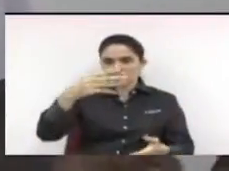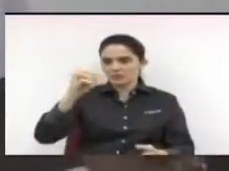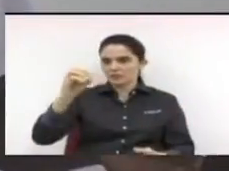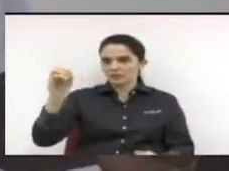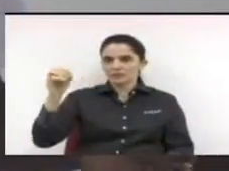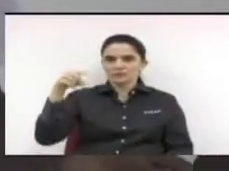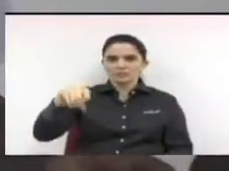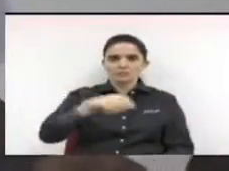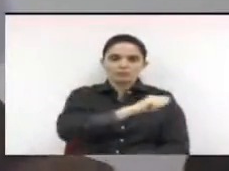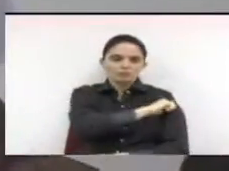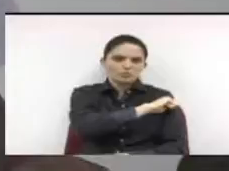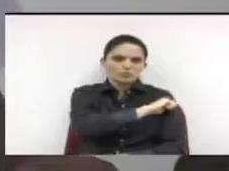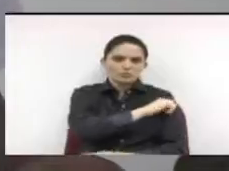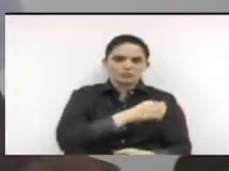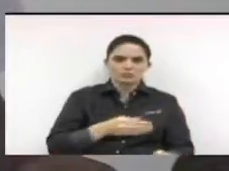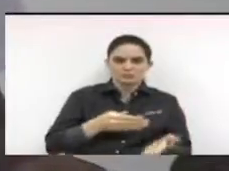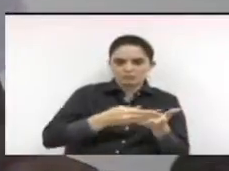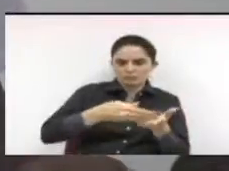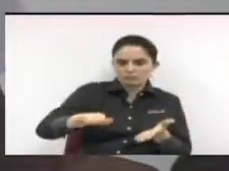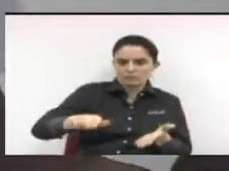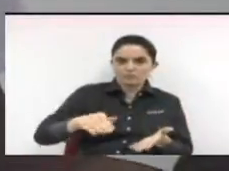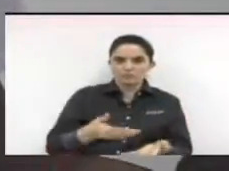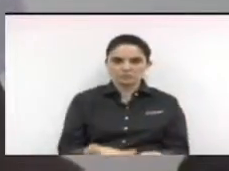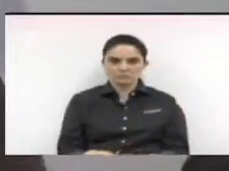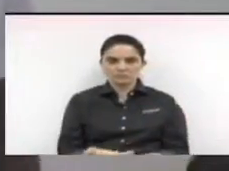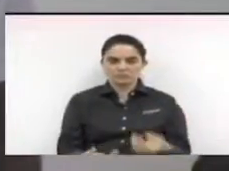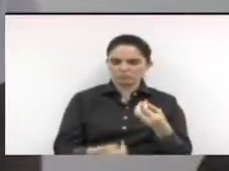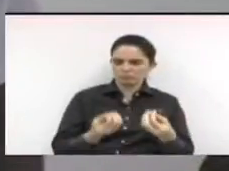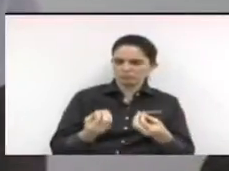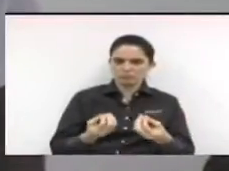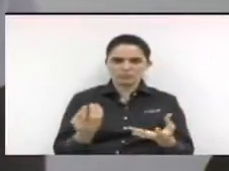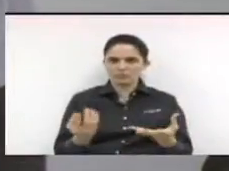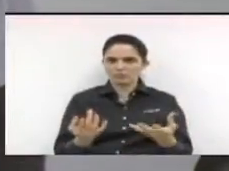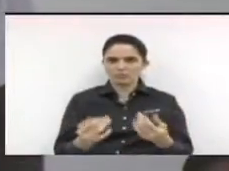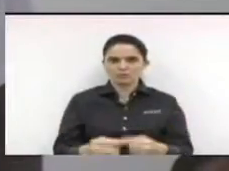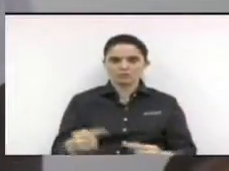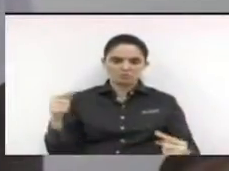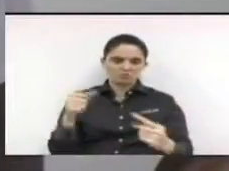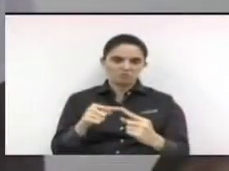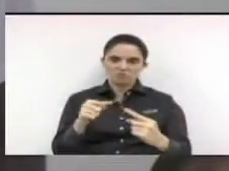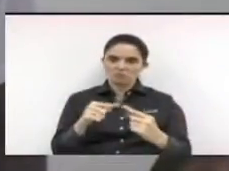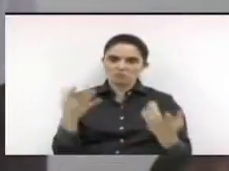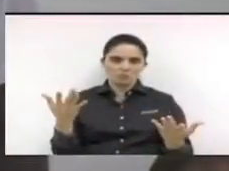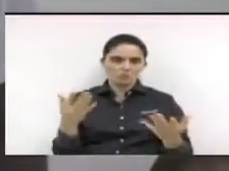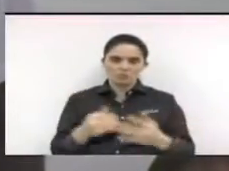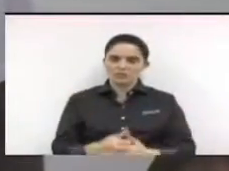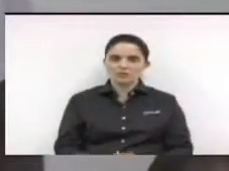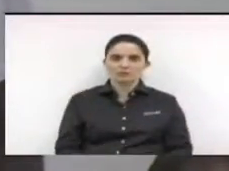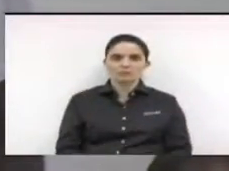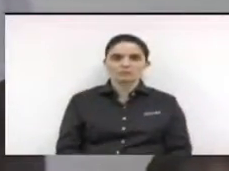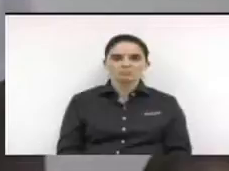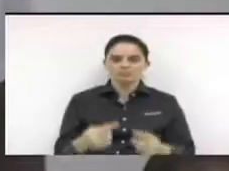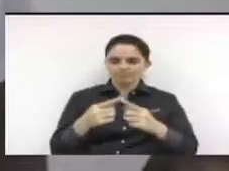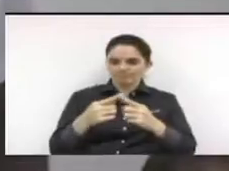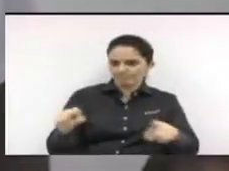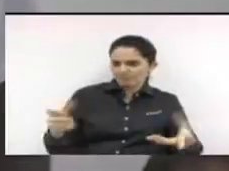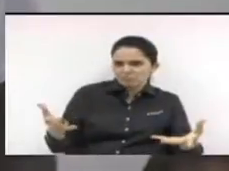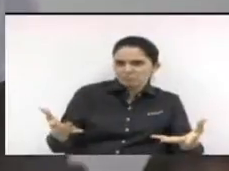alunos fora da rede, sem poder estudar. Sendo que